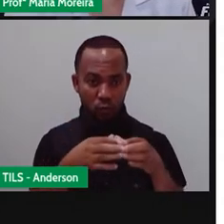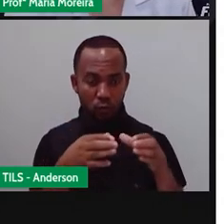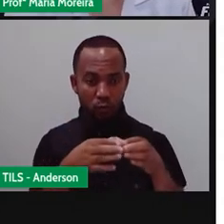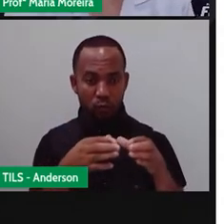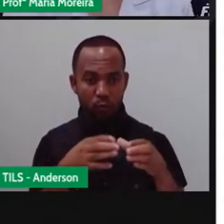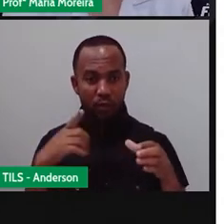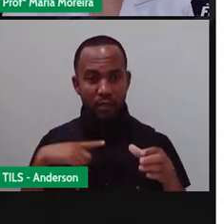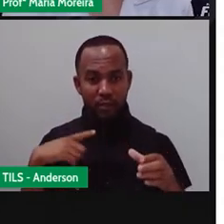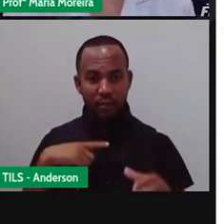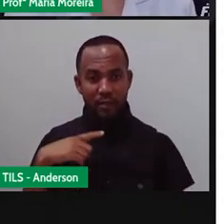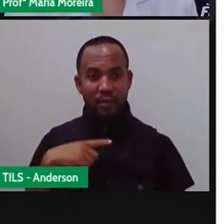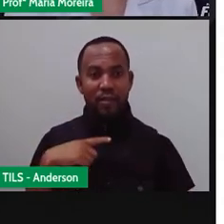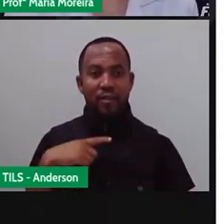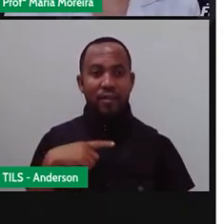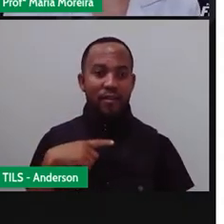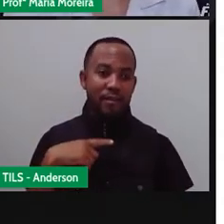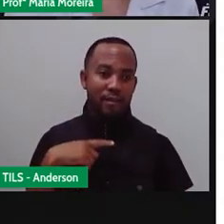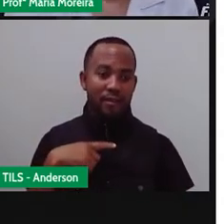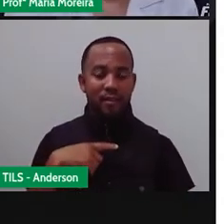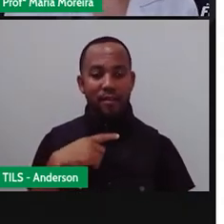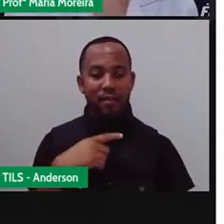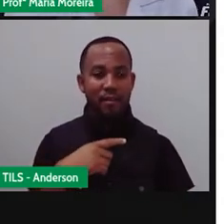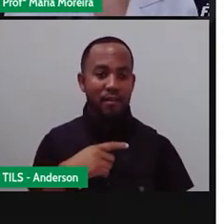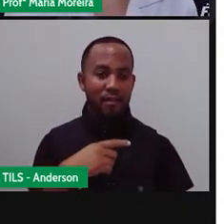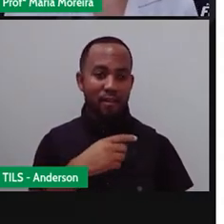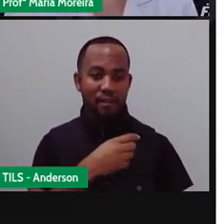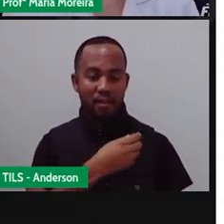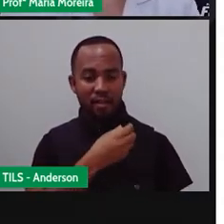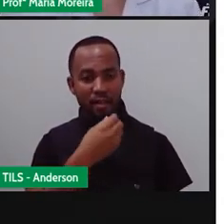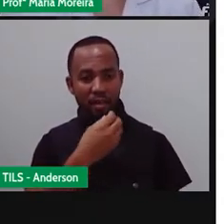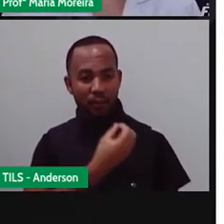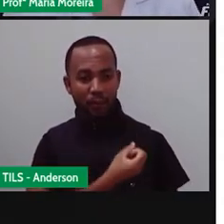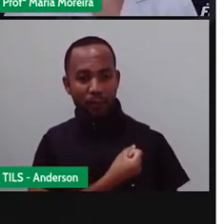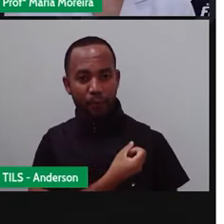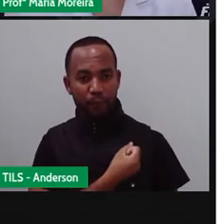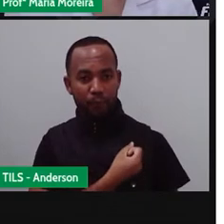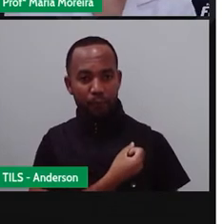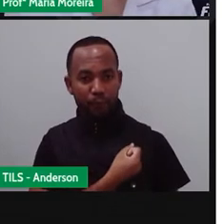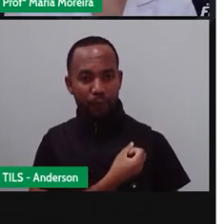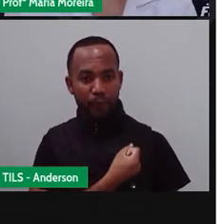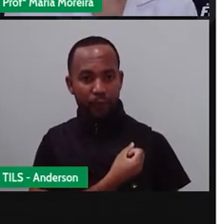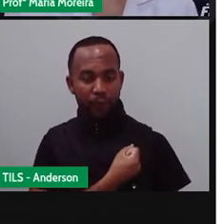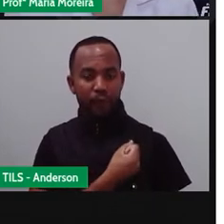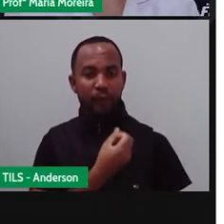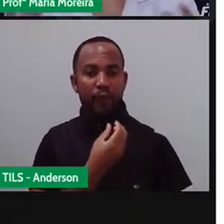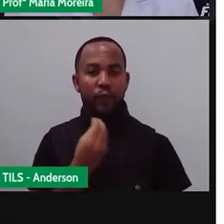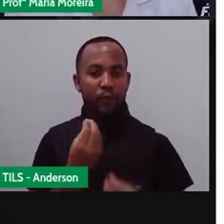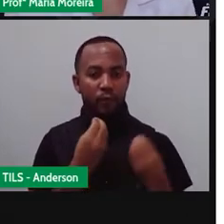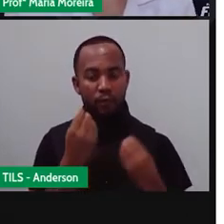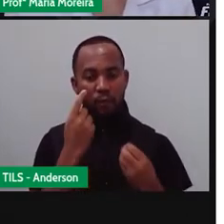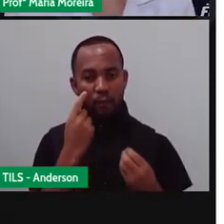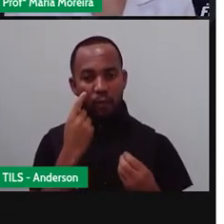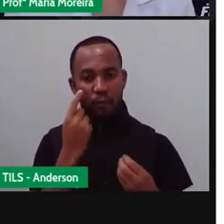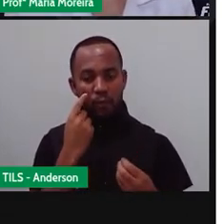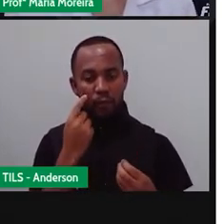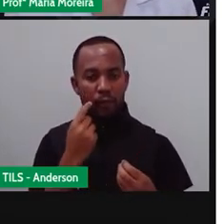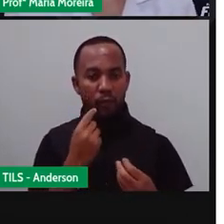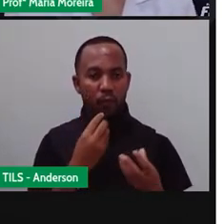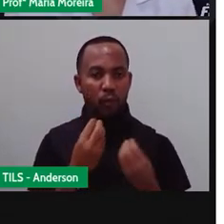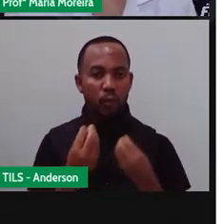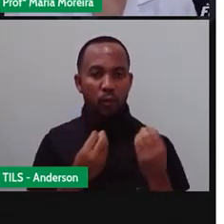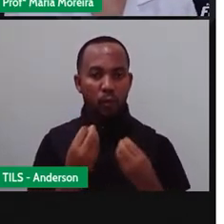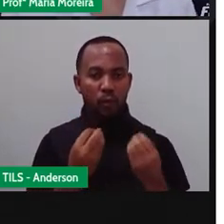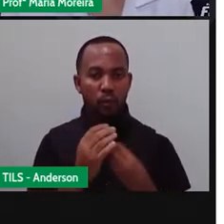produzir leite e amamentar os seus filhotes. Isso fora a gestação que seja interna. E os mamíferos, eles o quê?